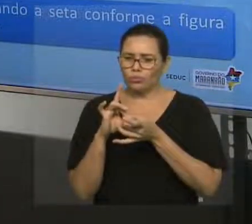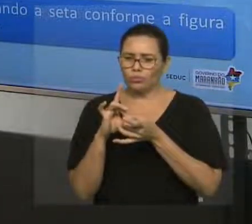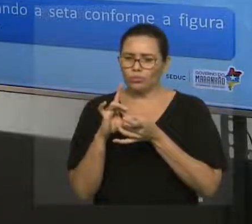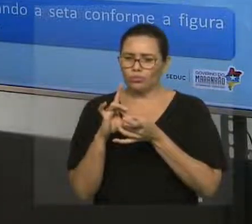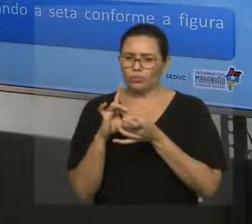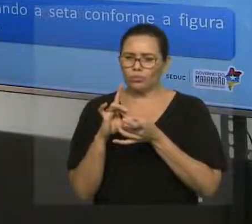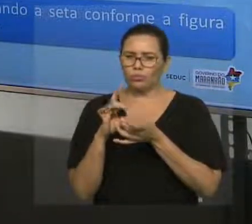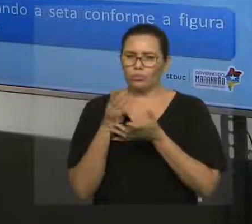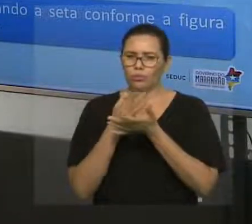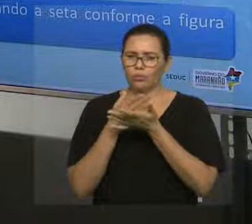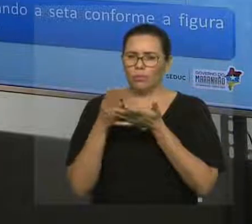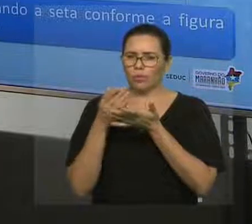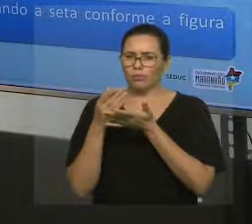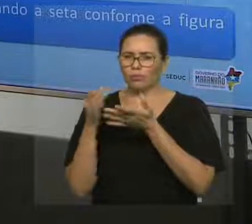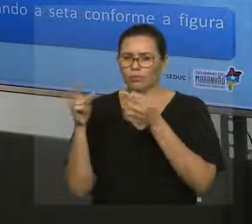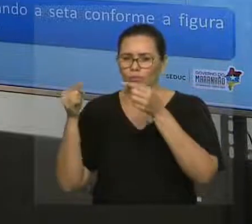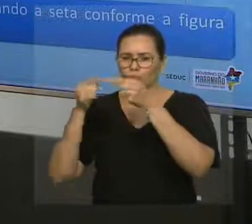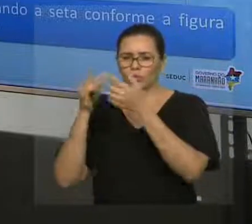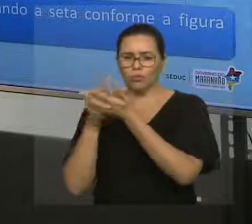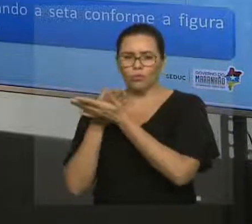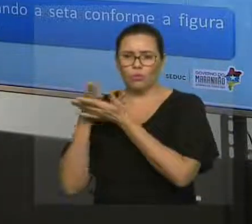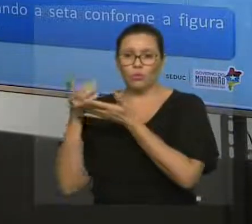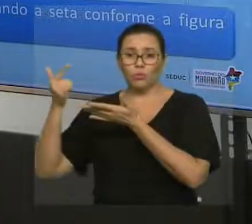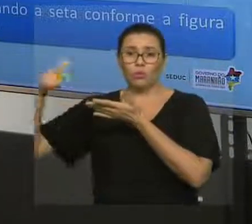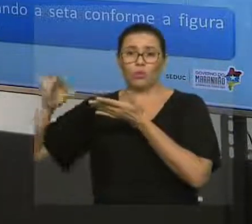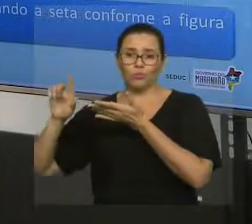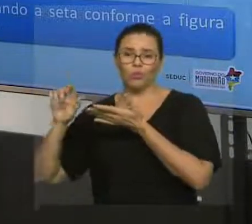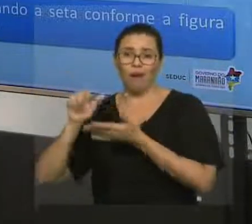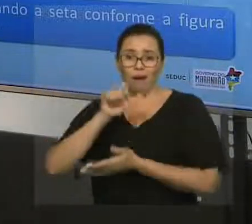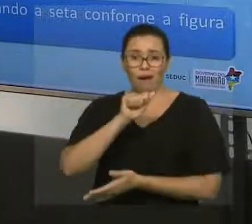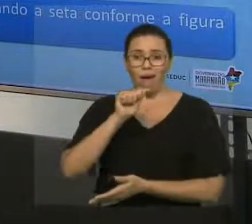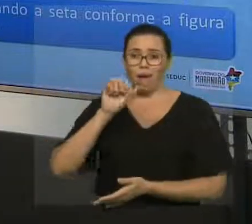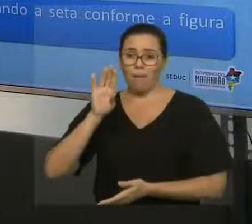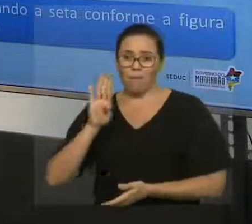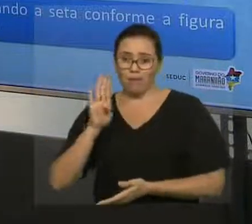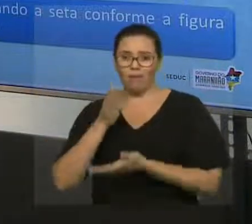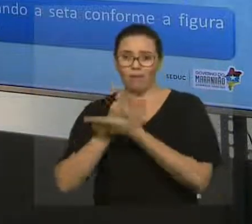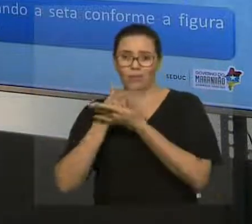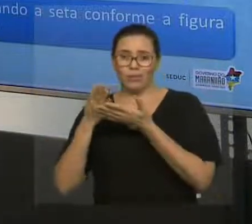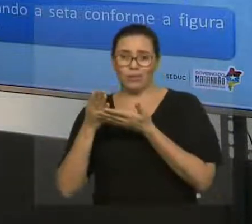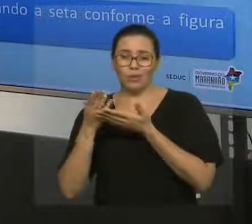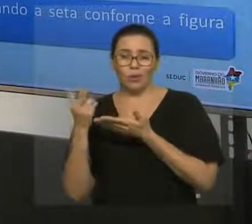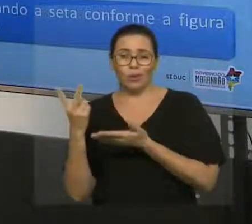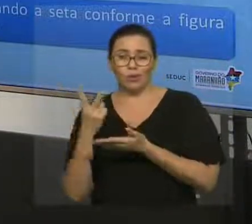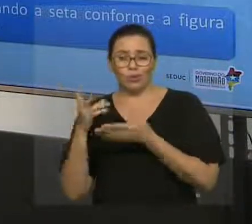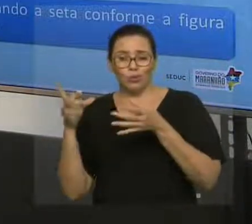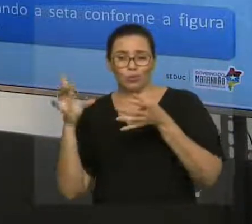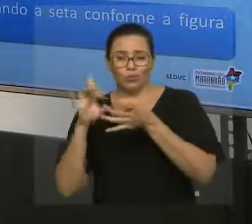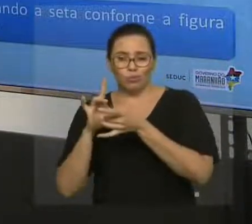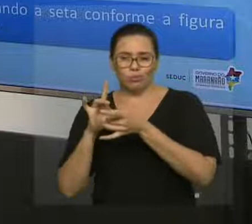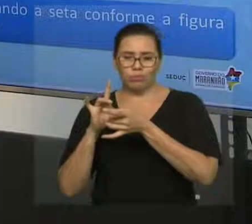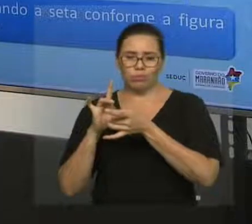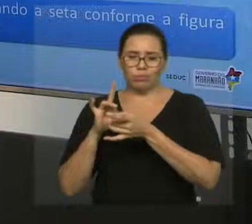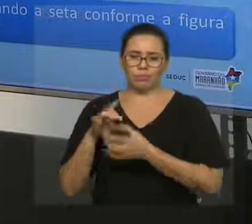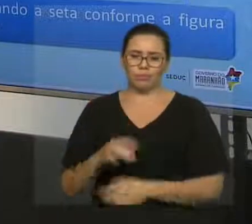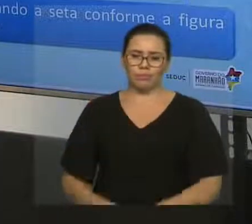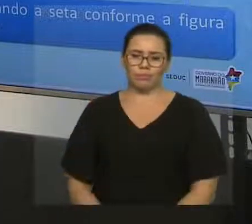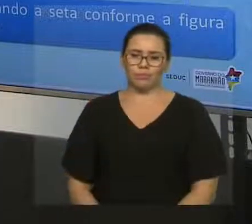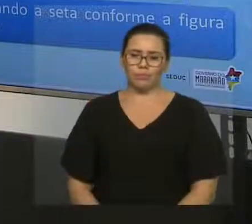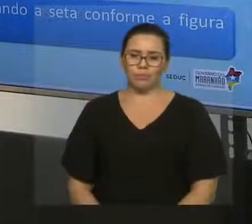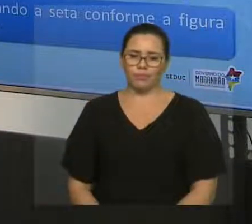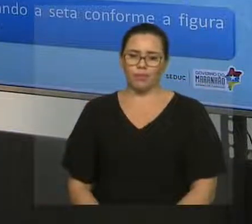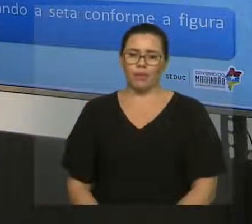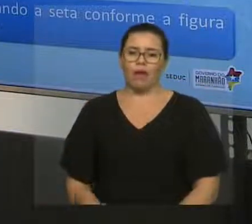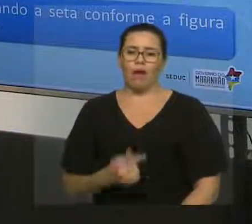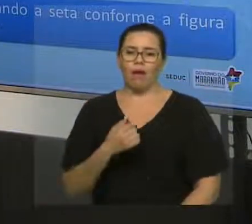origens. O vai acontecer? Eu vou fechar um paralelogramo com retas paralelas